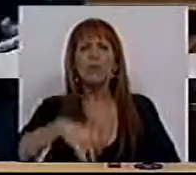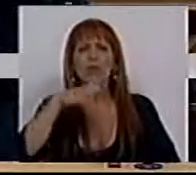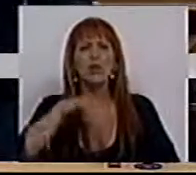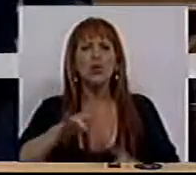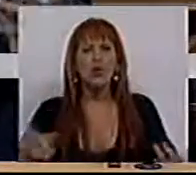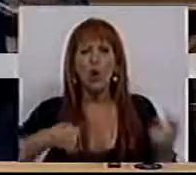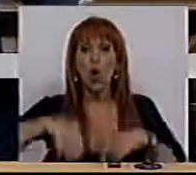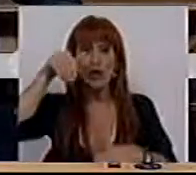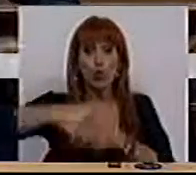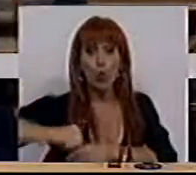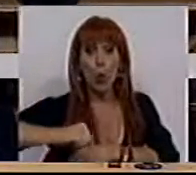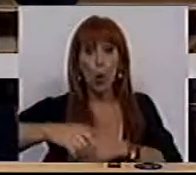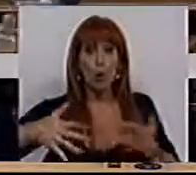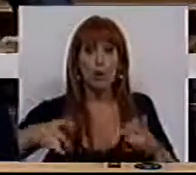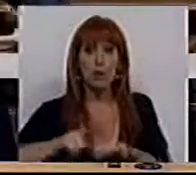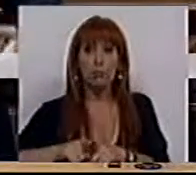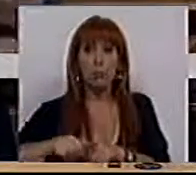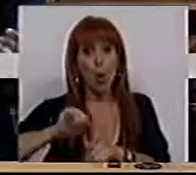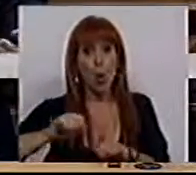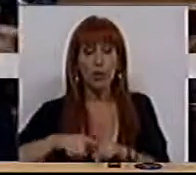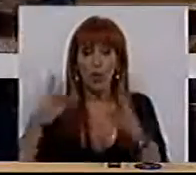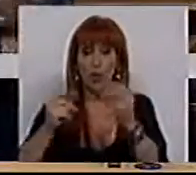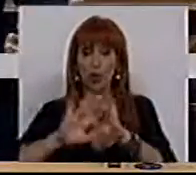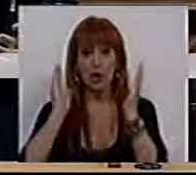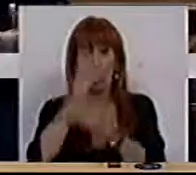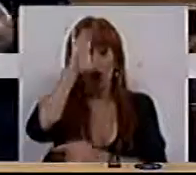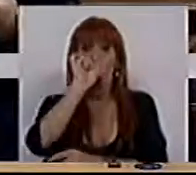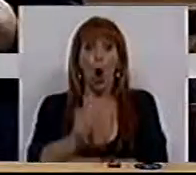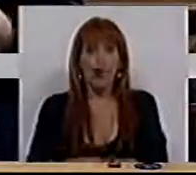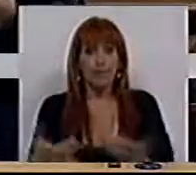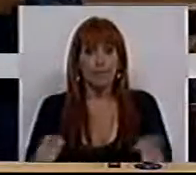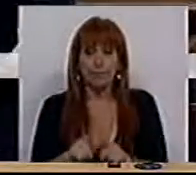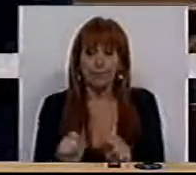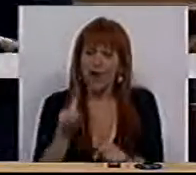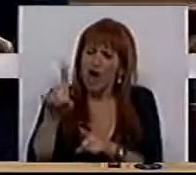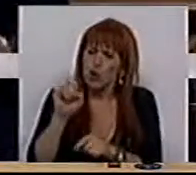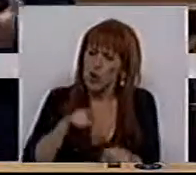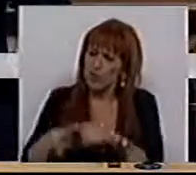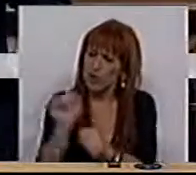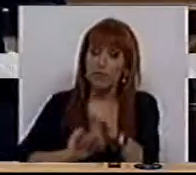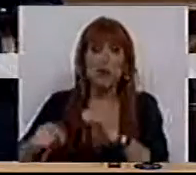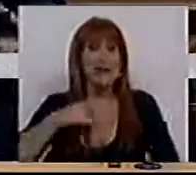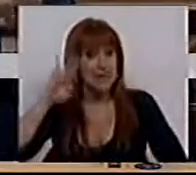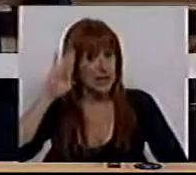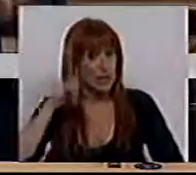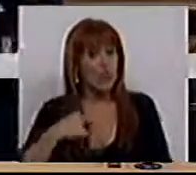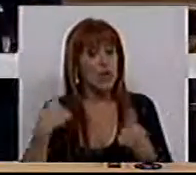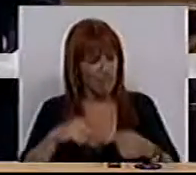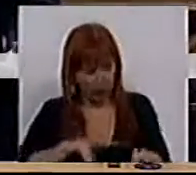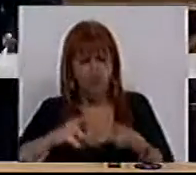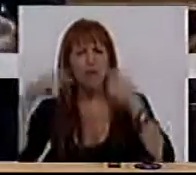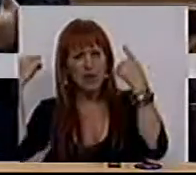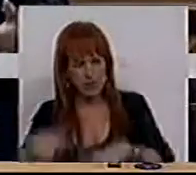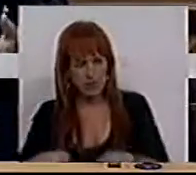dizendo que nós votamos contra a Geraldo do Estado, naquela que é a sua escolha política, sabendo que havia